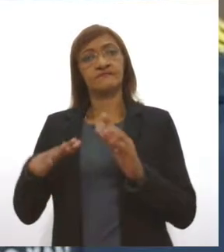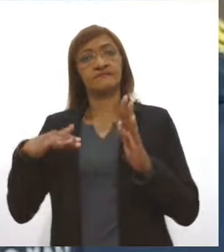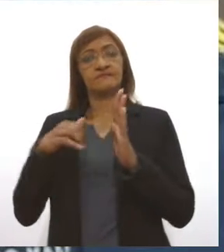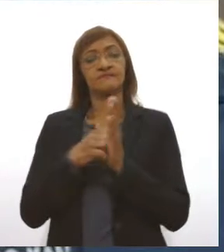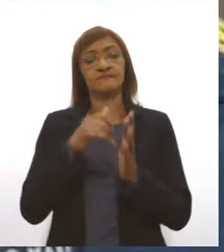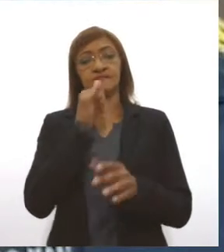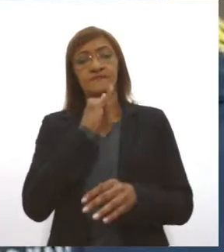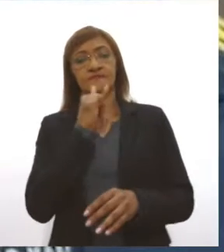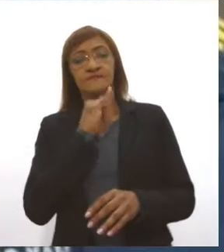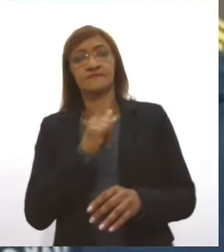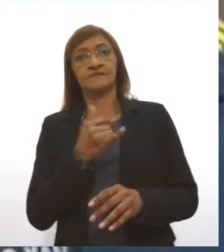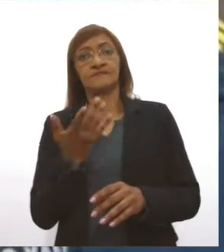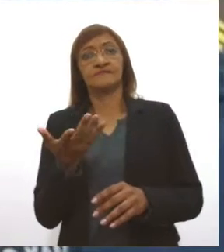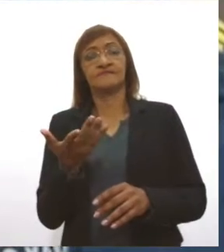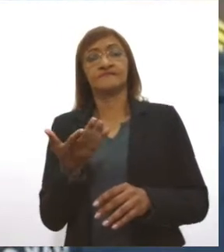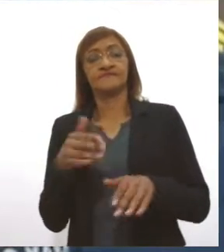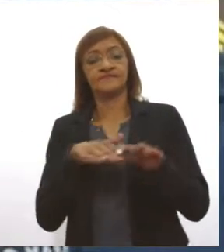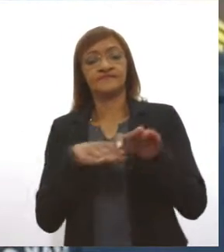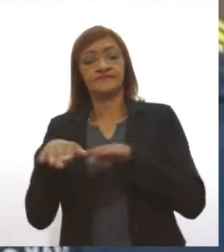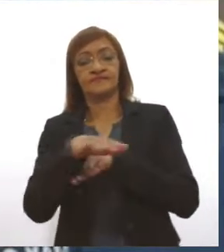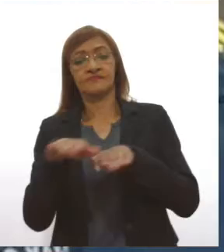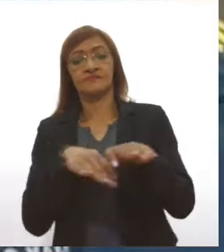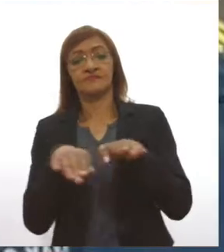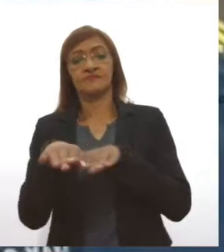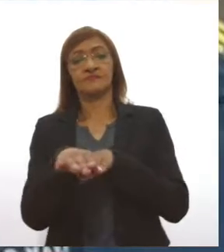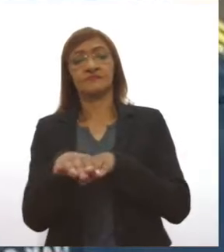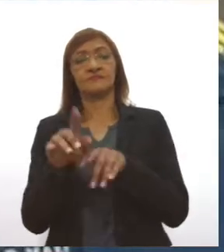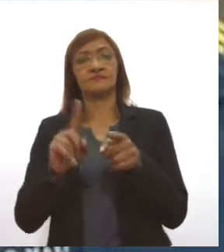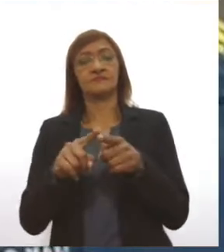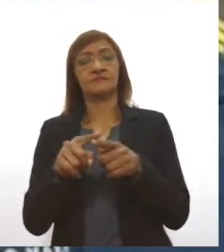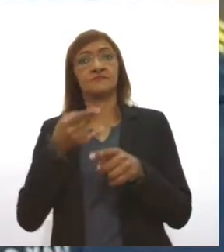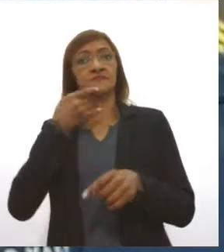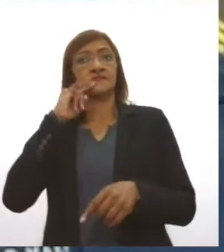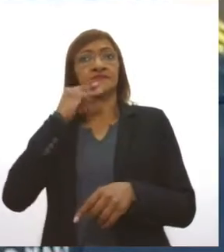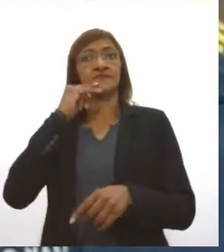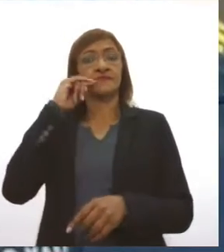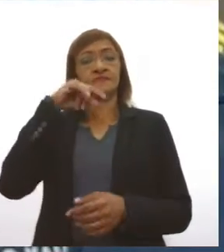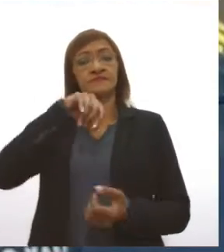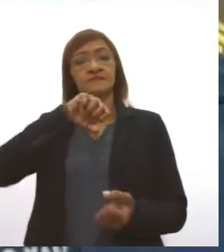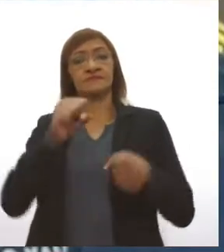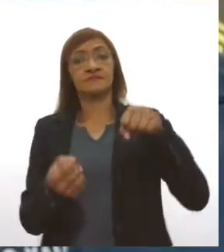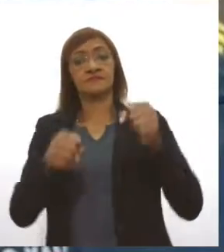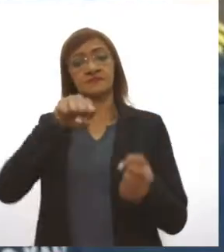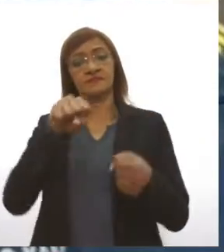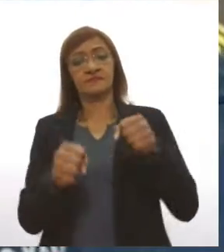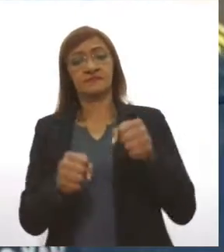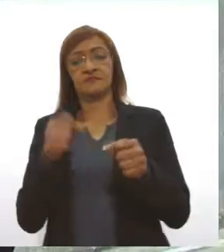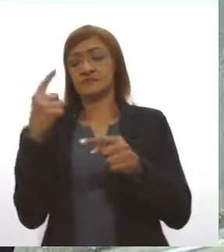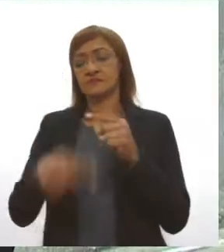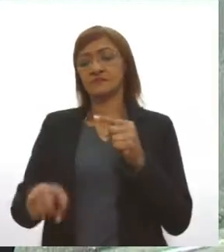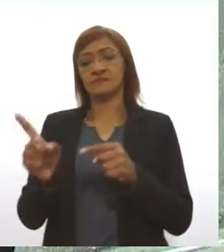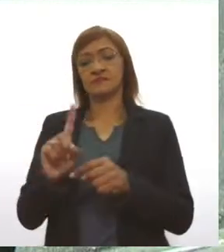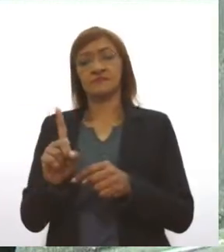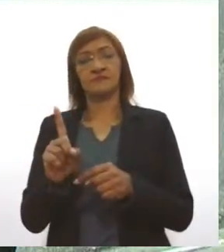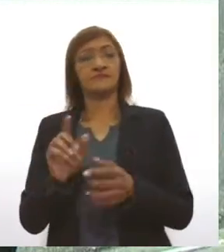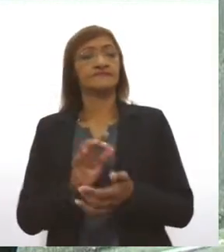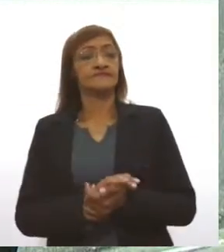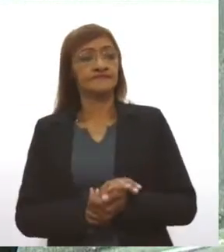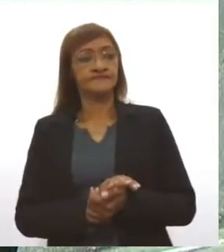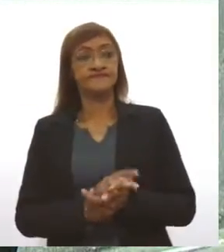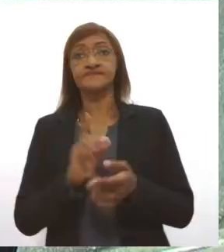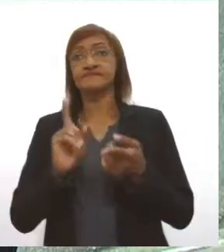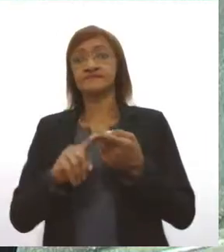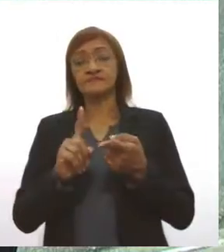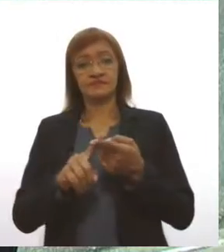trapaçagens proibidas e a combinação de álcool e volante. Além disso, também a condução com velocidade excessiva. O comandante do